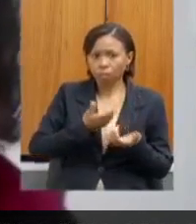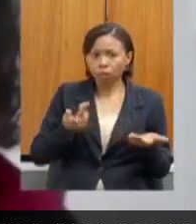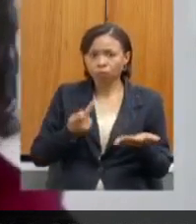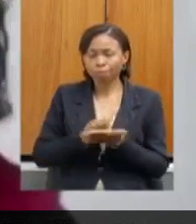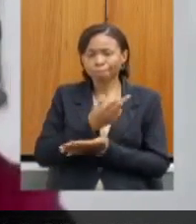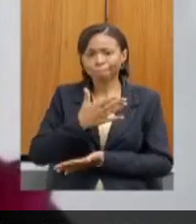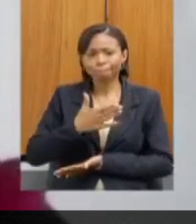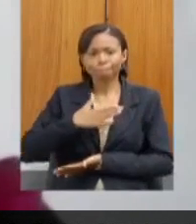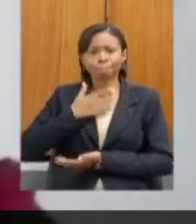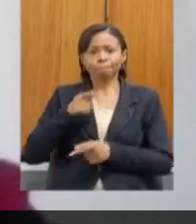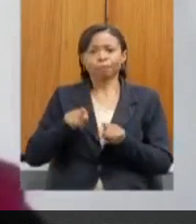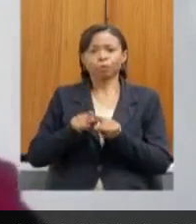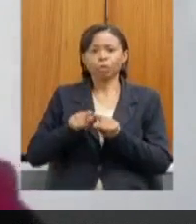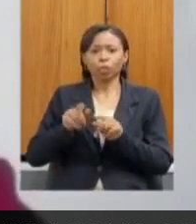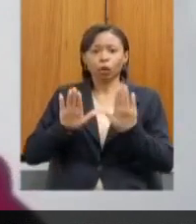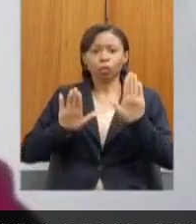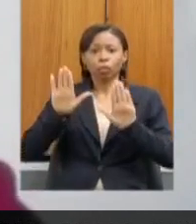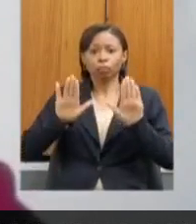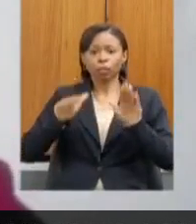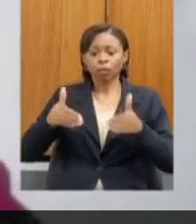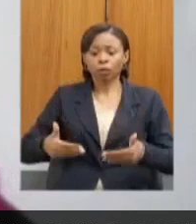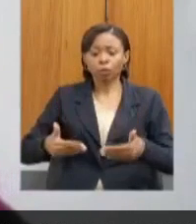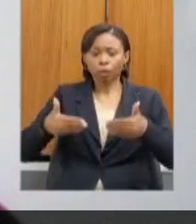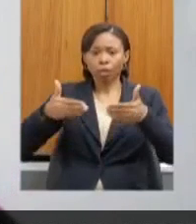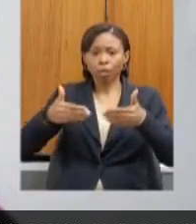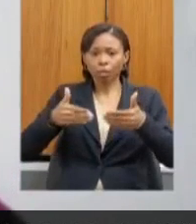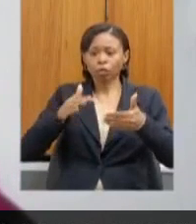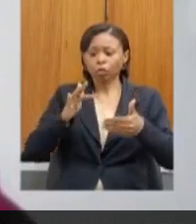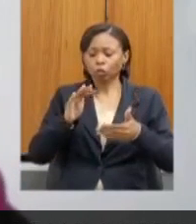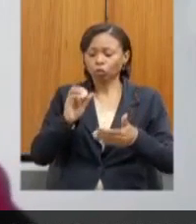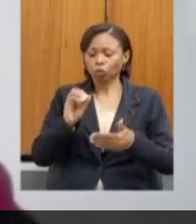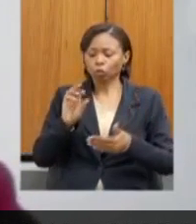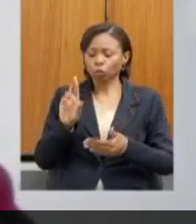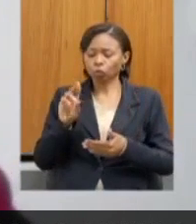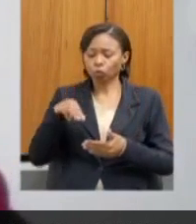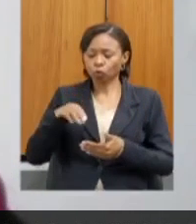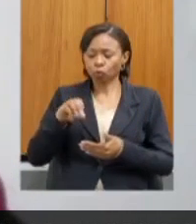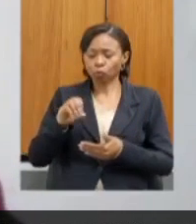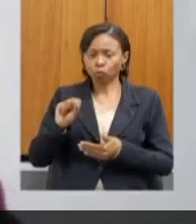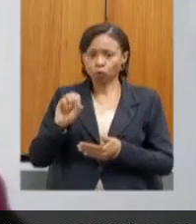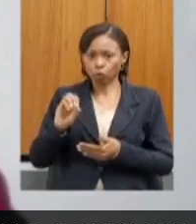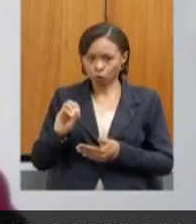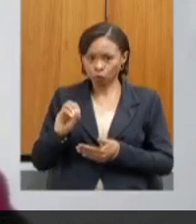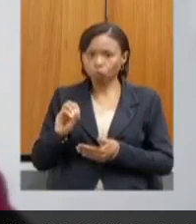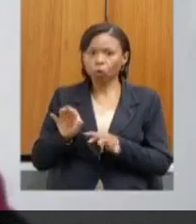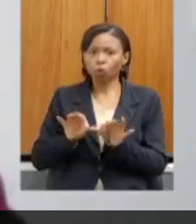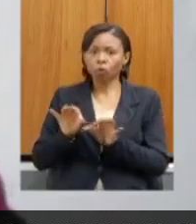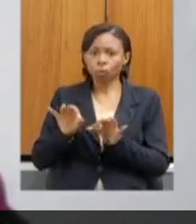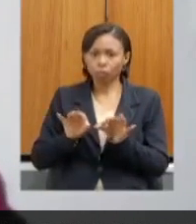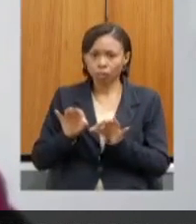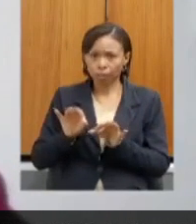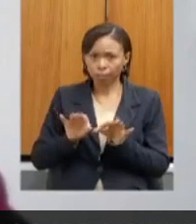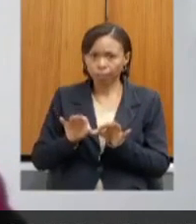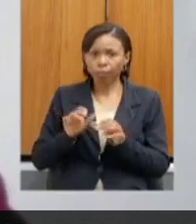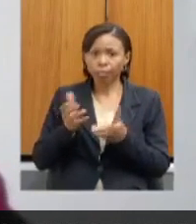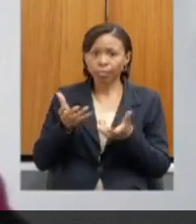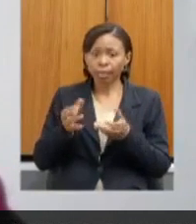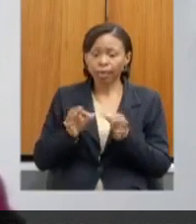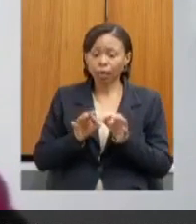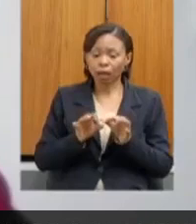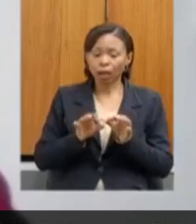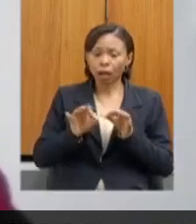Barragem Formoso, um projeto dessa empresa Quebec, que pretende implantar 12 quilômetros da montante de Pirapora,